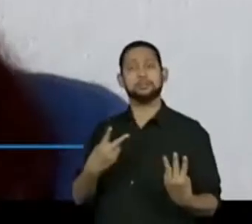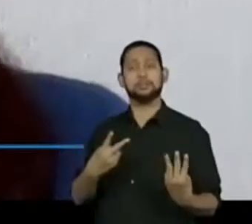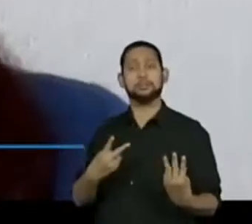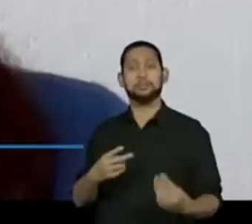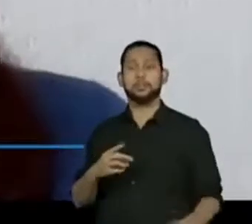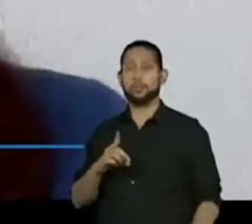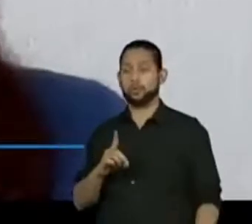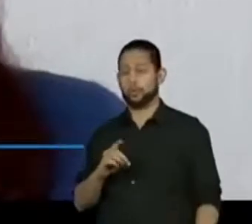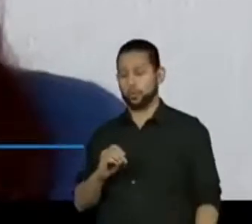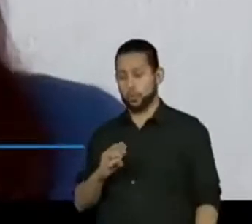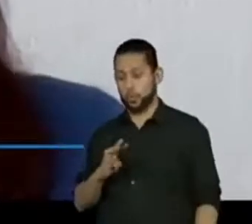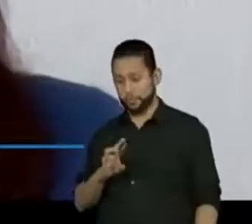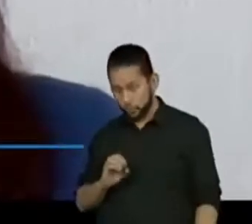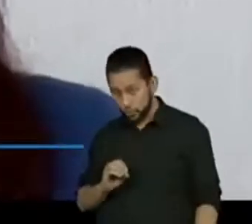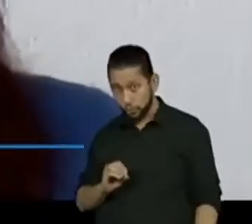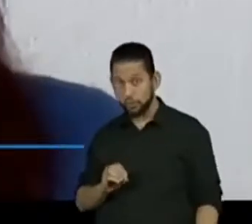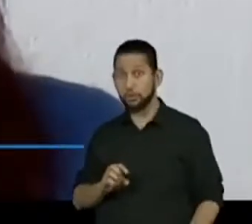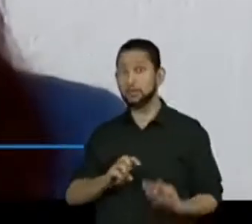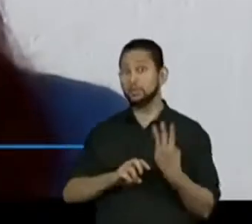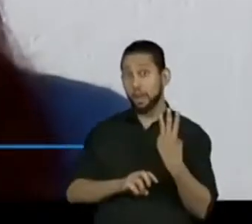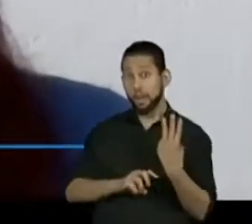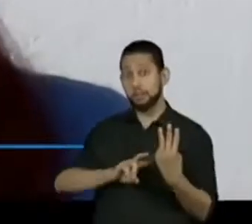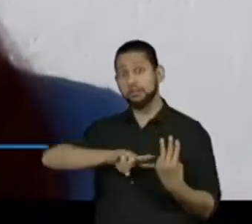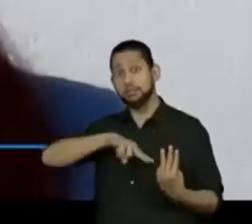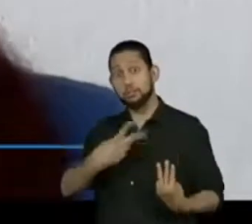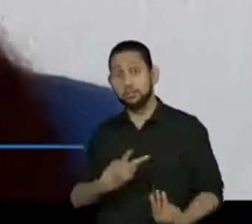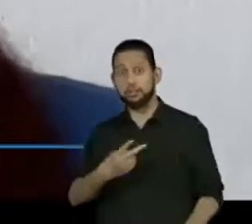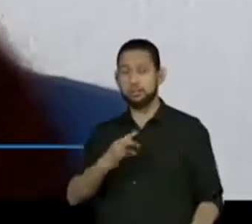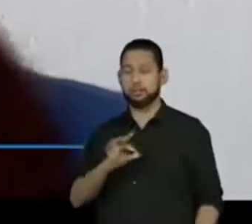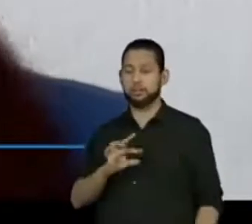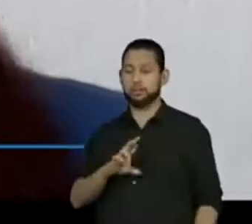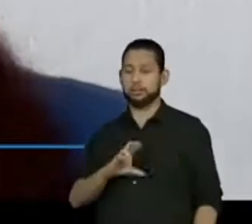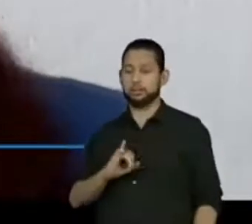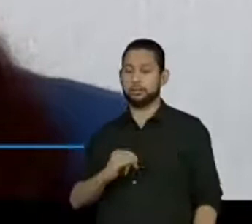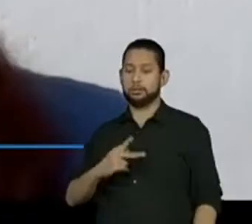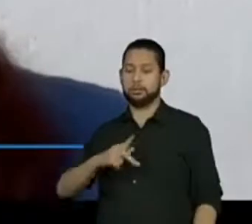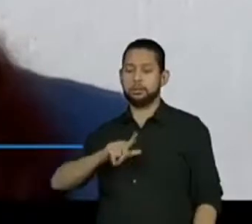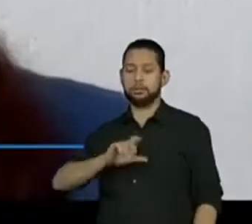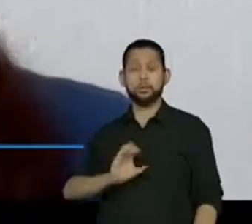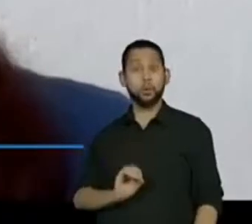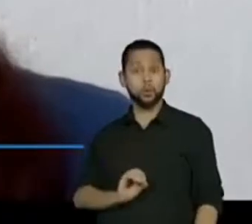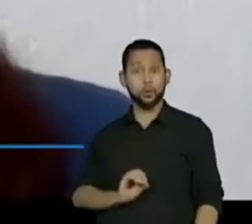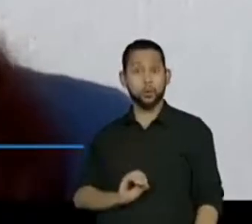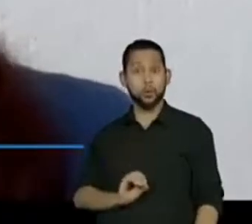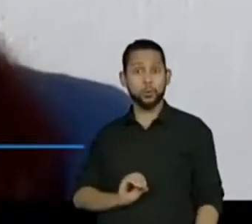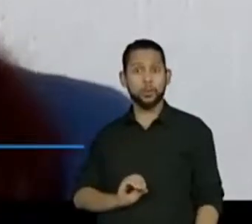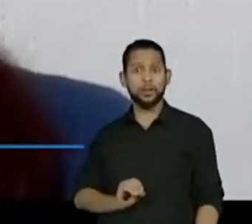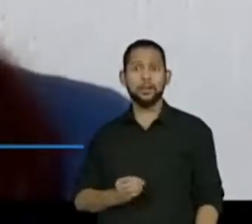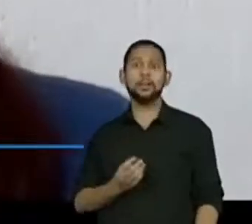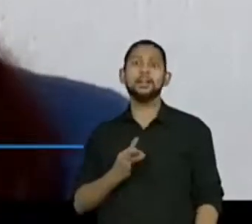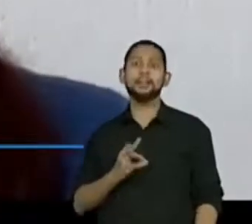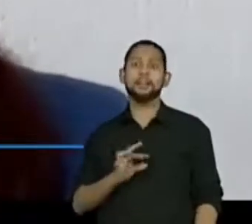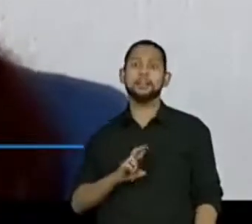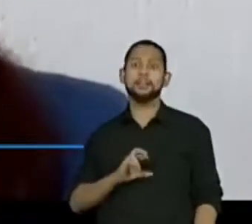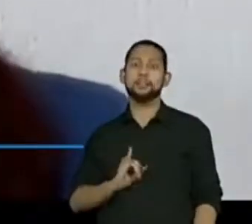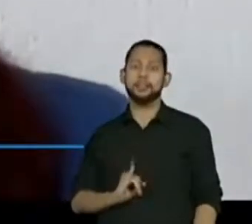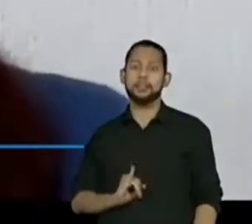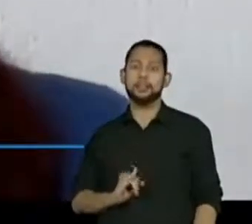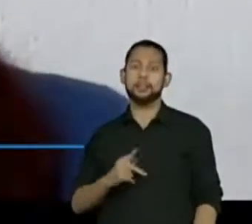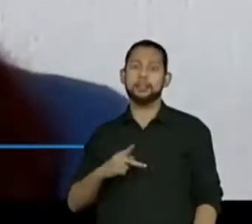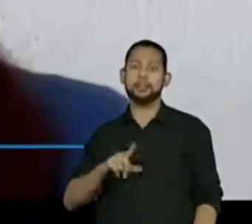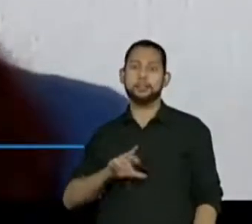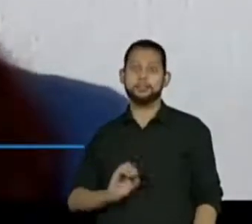Posso fazer o triplo da receita, triplicar a receita. Se eu tiver que fazer